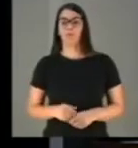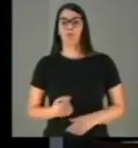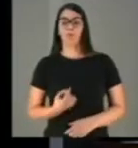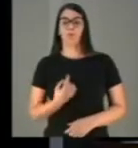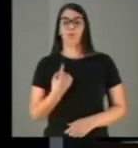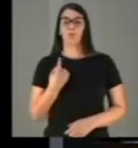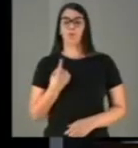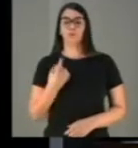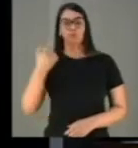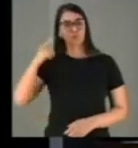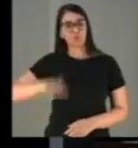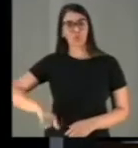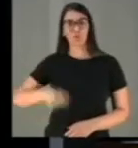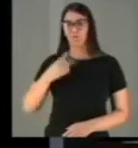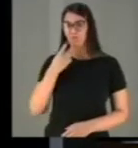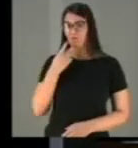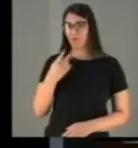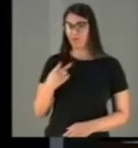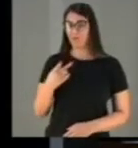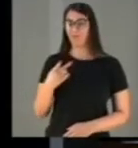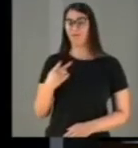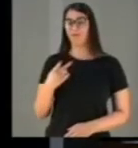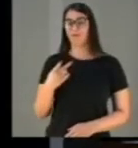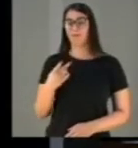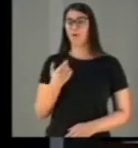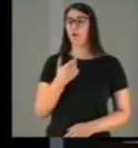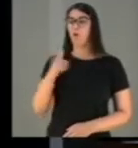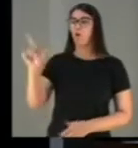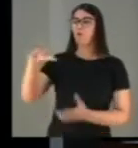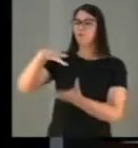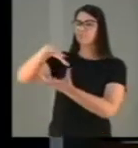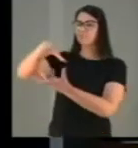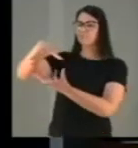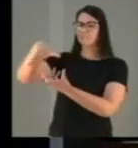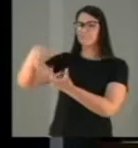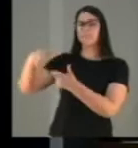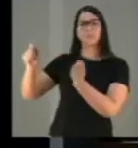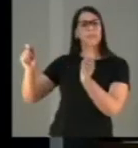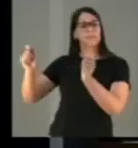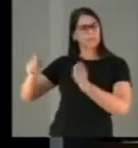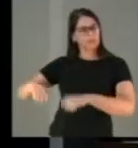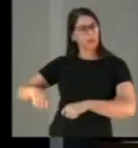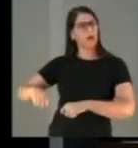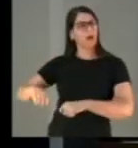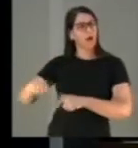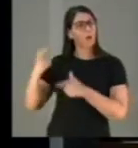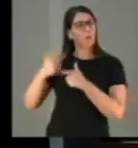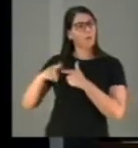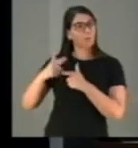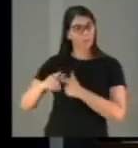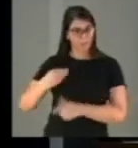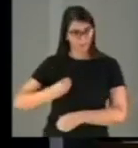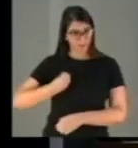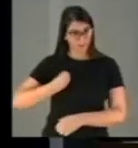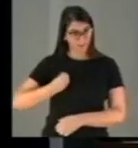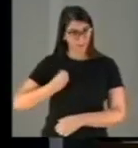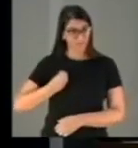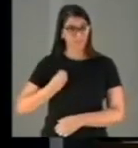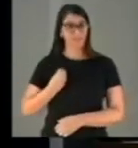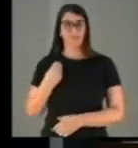vez mais ressaltar que um outro mundo é possível, que as crises constantes que vivemos são